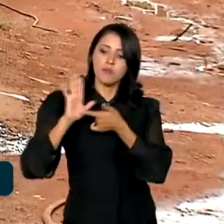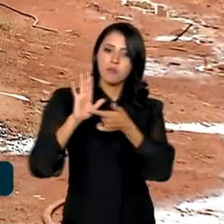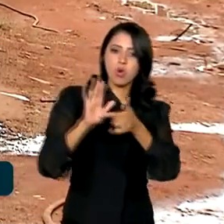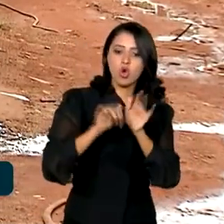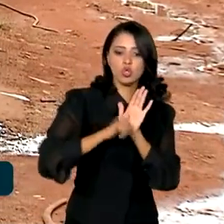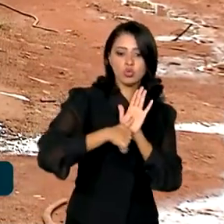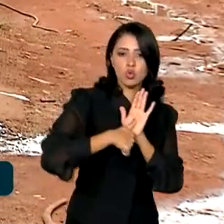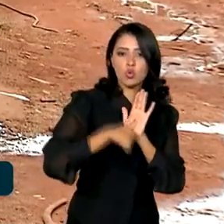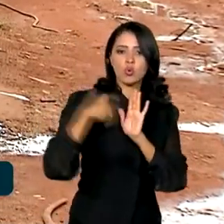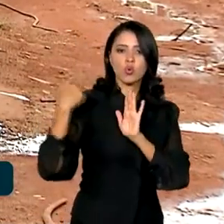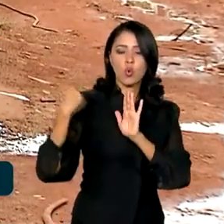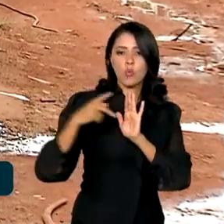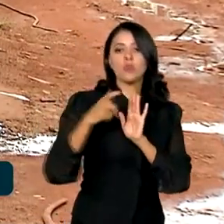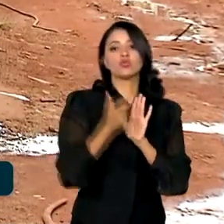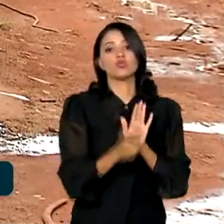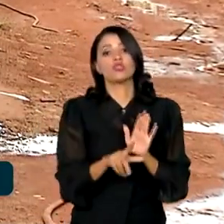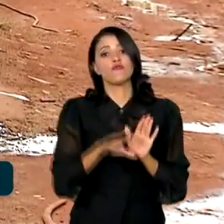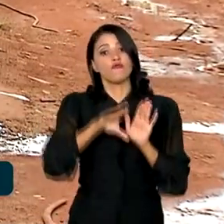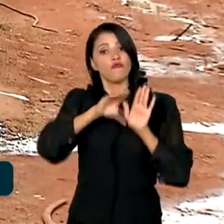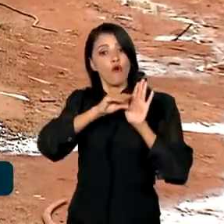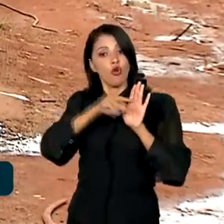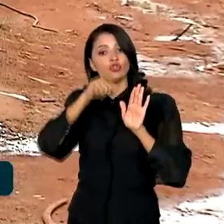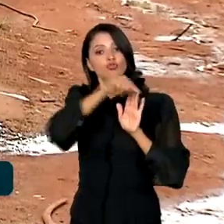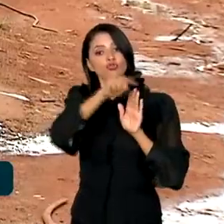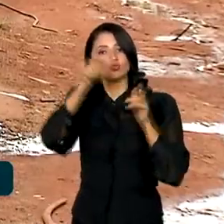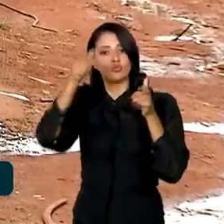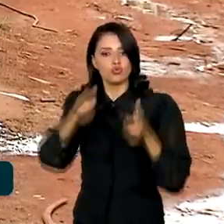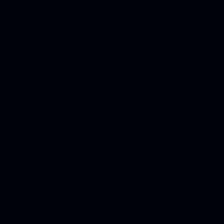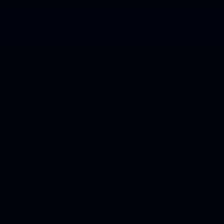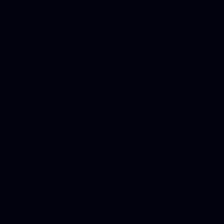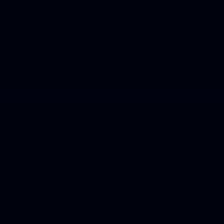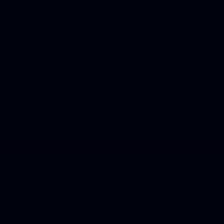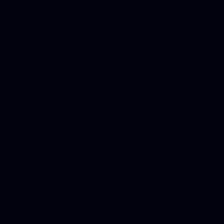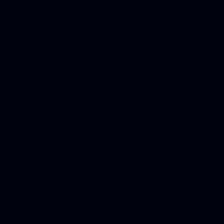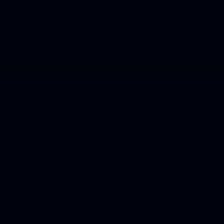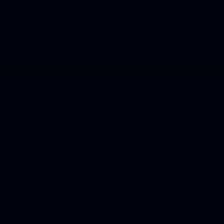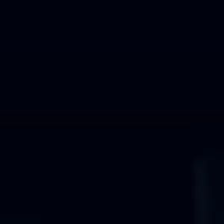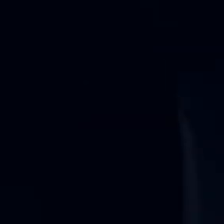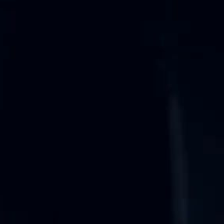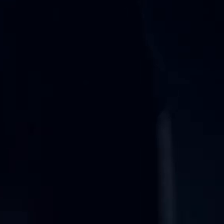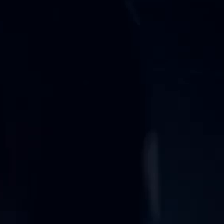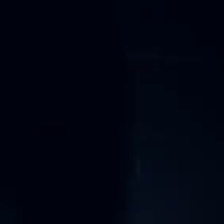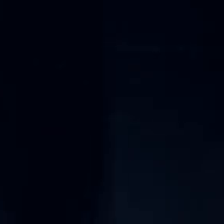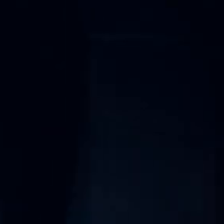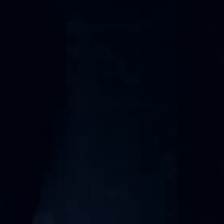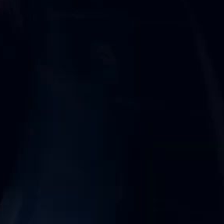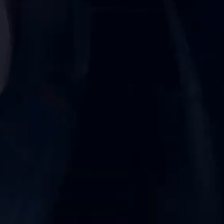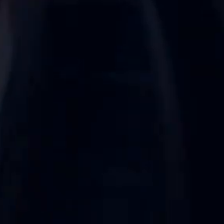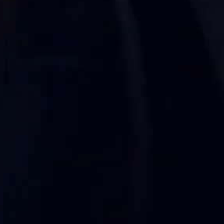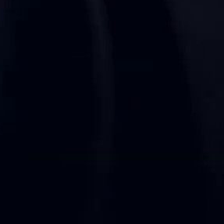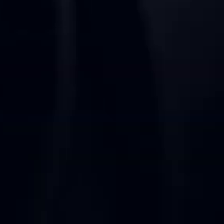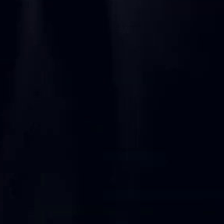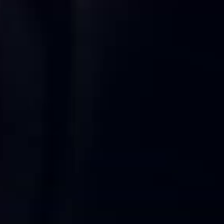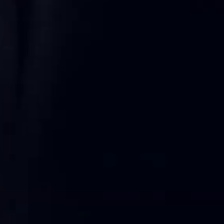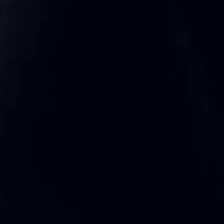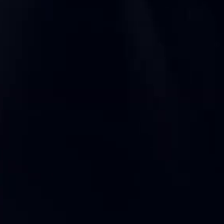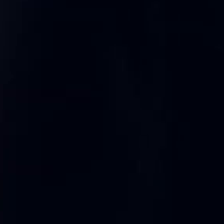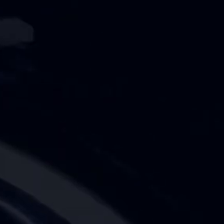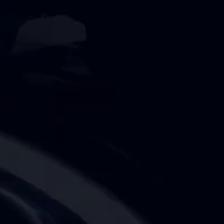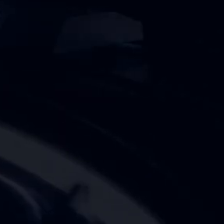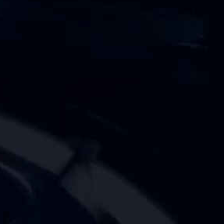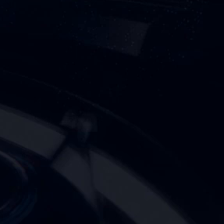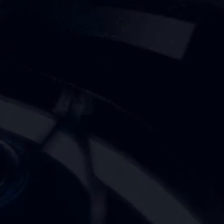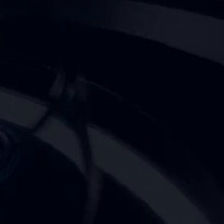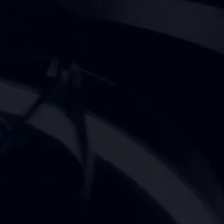documento oficial com foto em uma agência lotérica. A informação atualizada em aprovíncia do Pará ponto